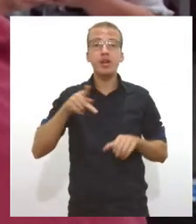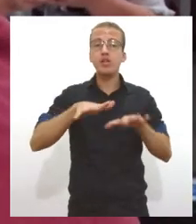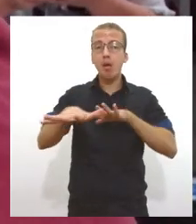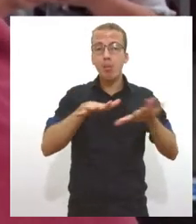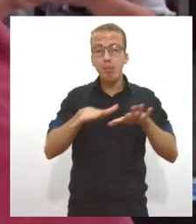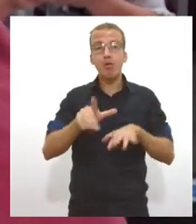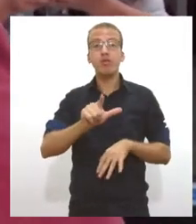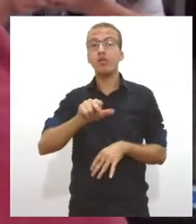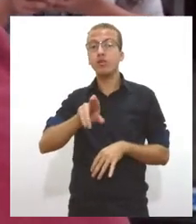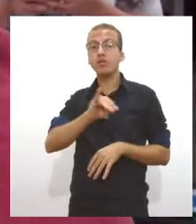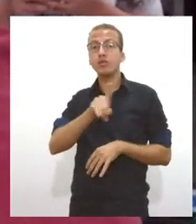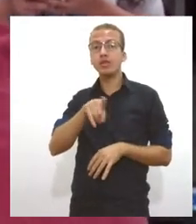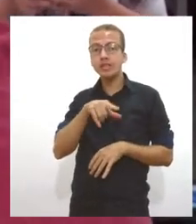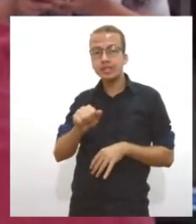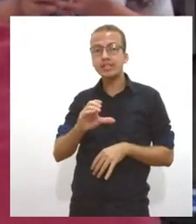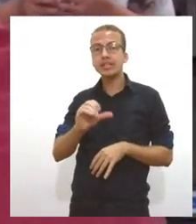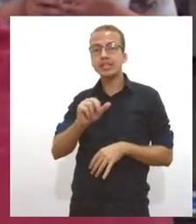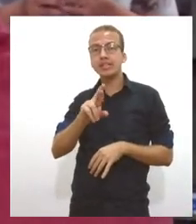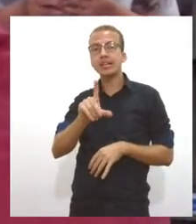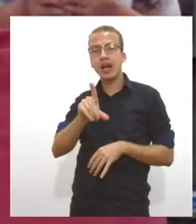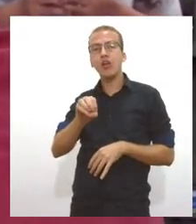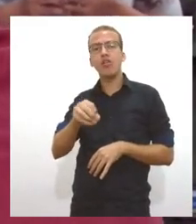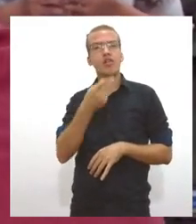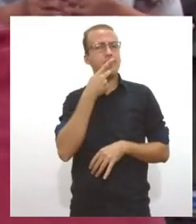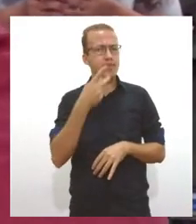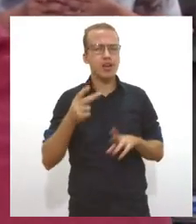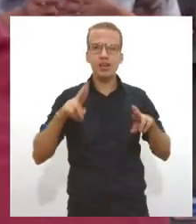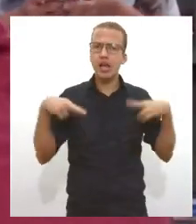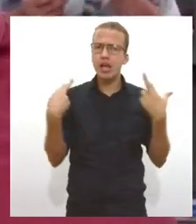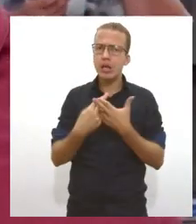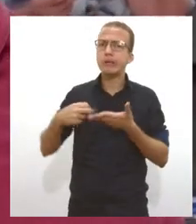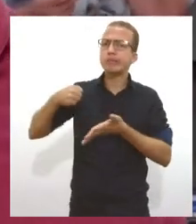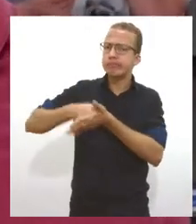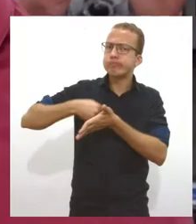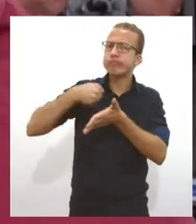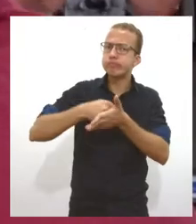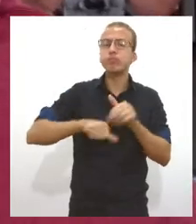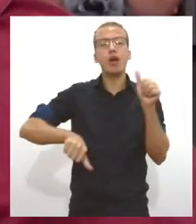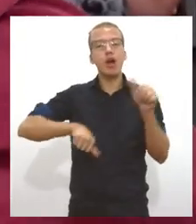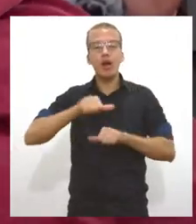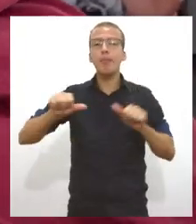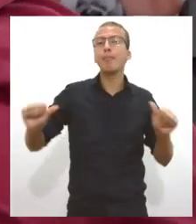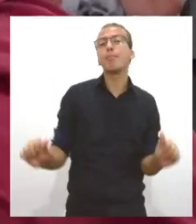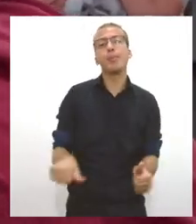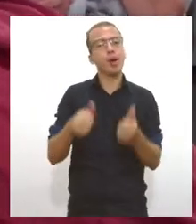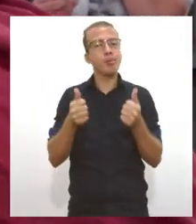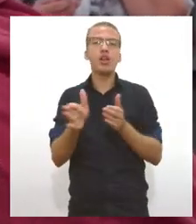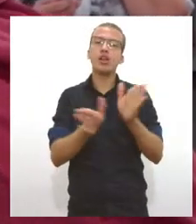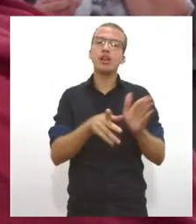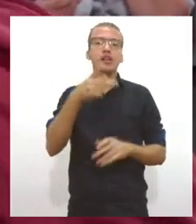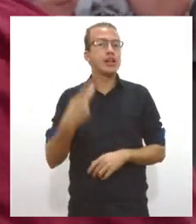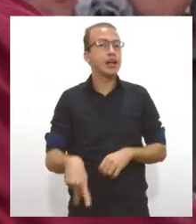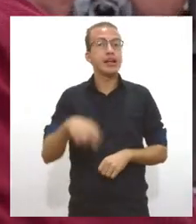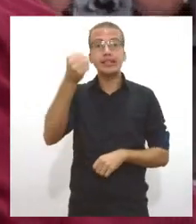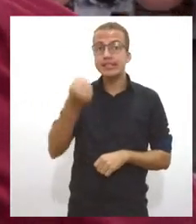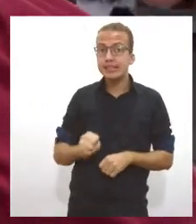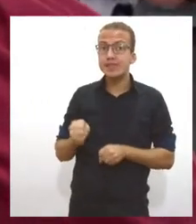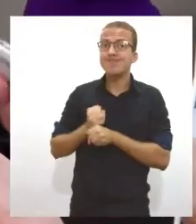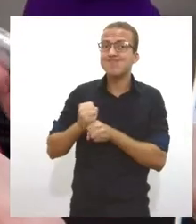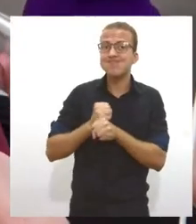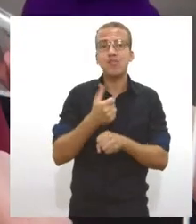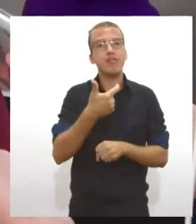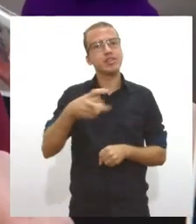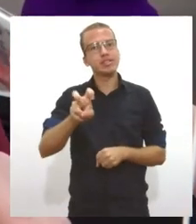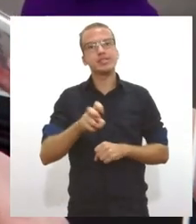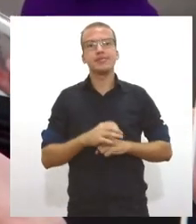Luiz Carlos da Silva, destacou durante a reunião que vem lutando pela melhoria da acessibilidade em Sergipe há mais de 25 anos.